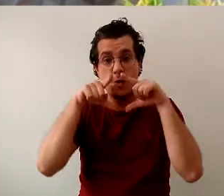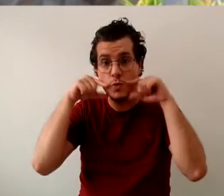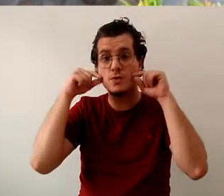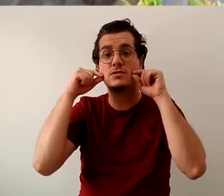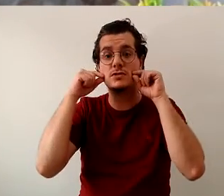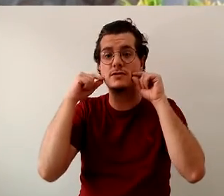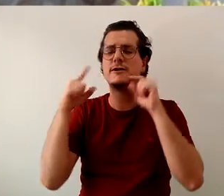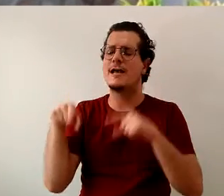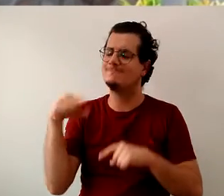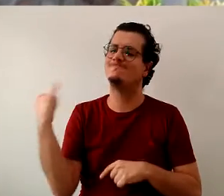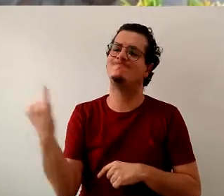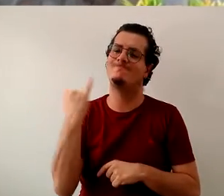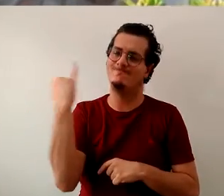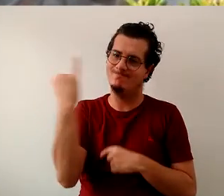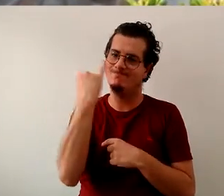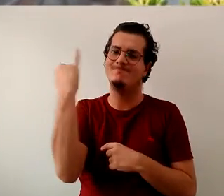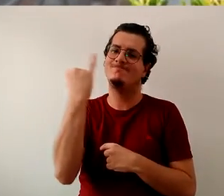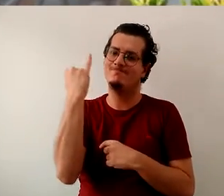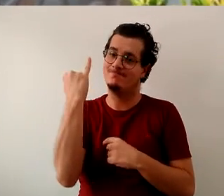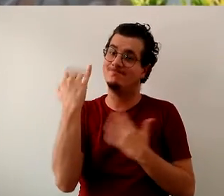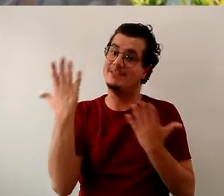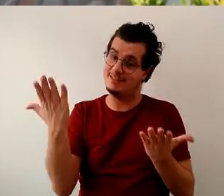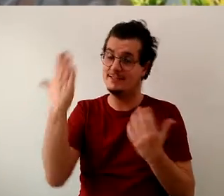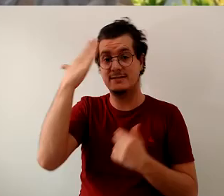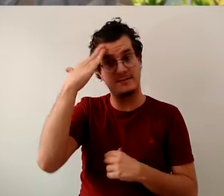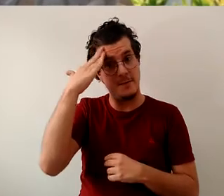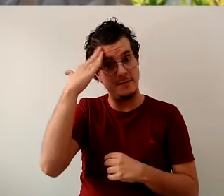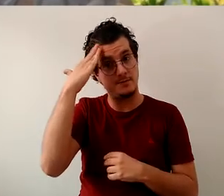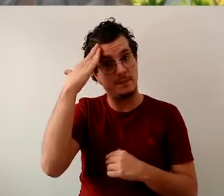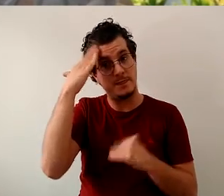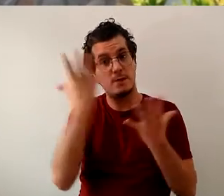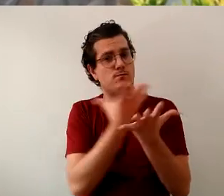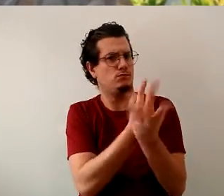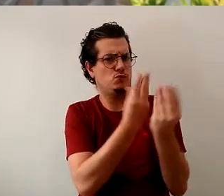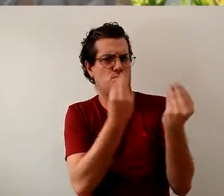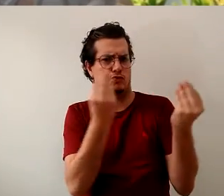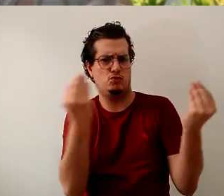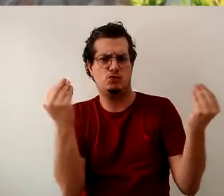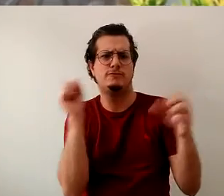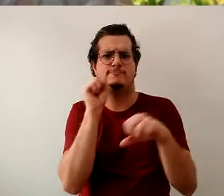trabalhadores de todos os municípios, todos os campos desse estado.